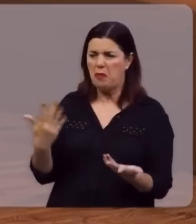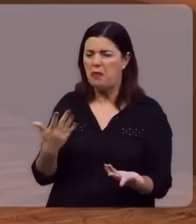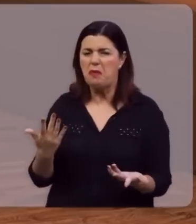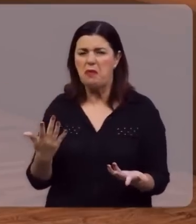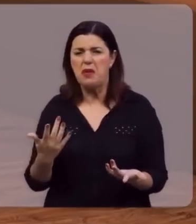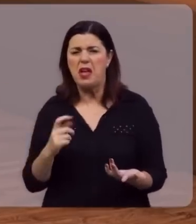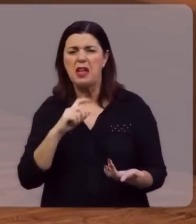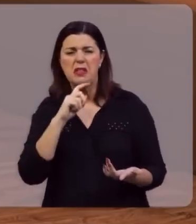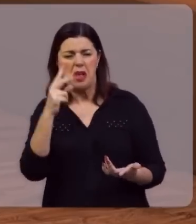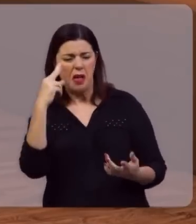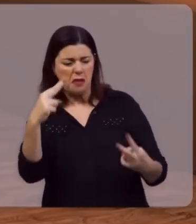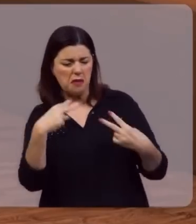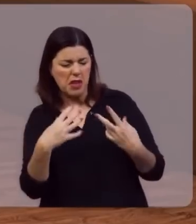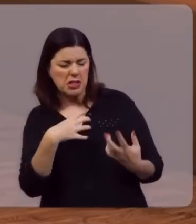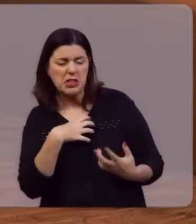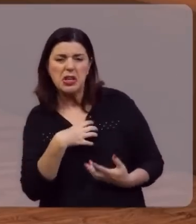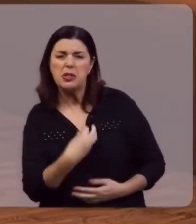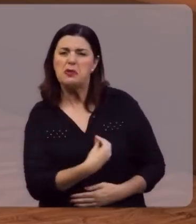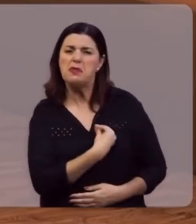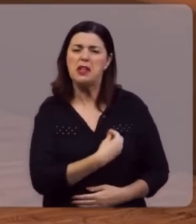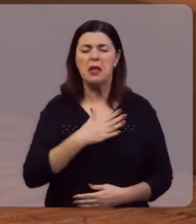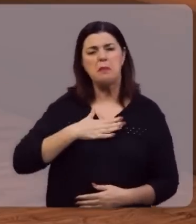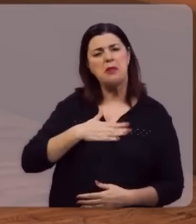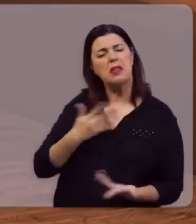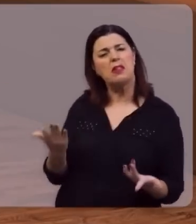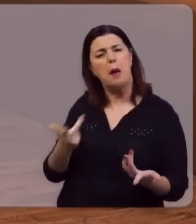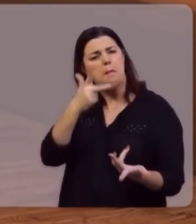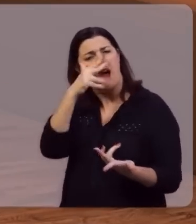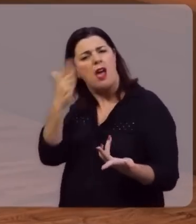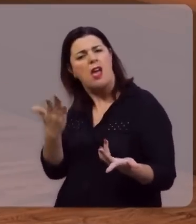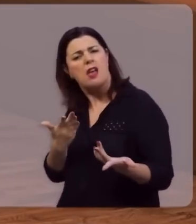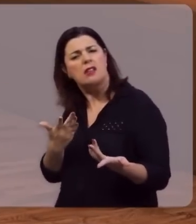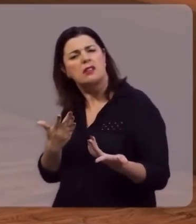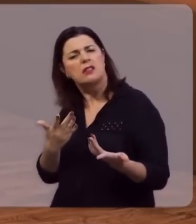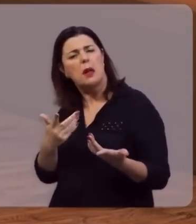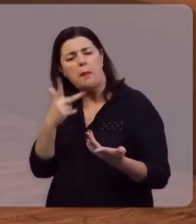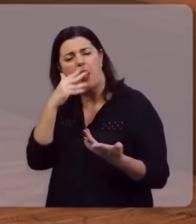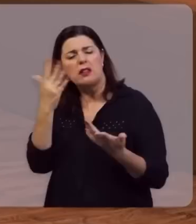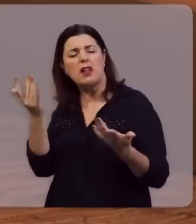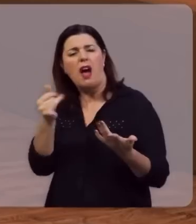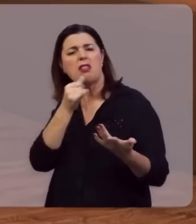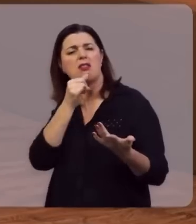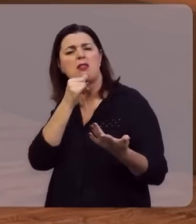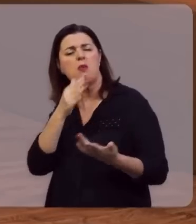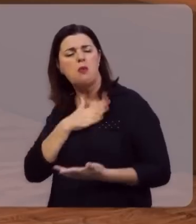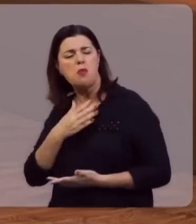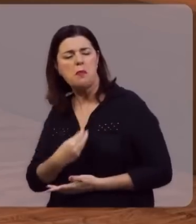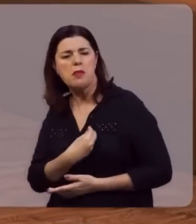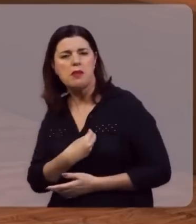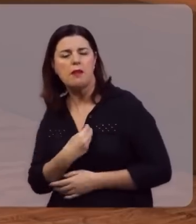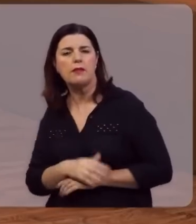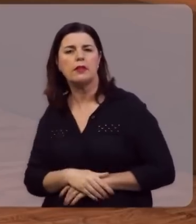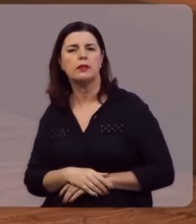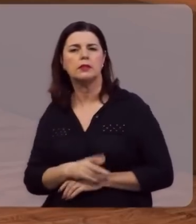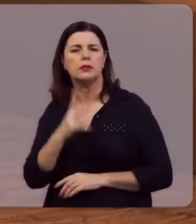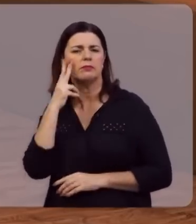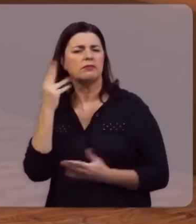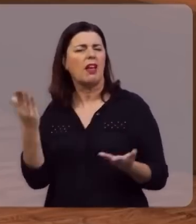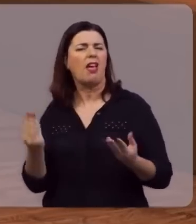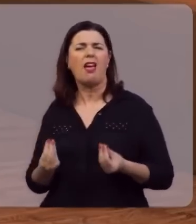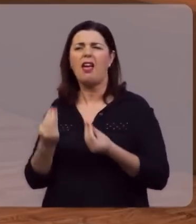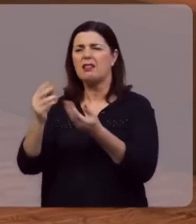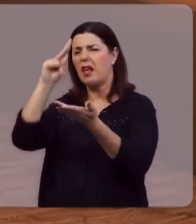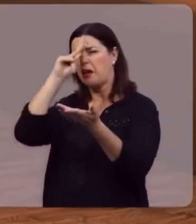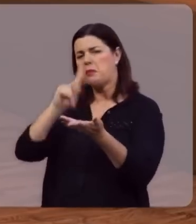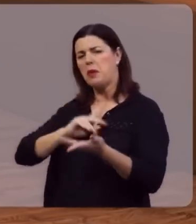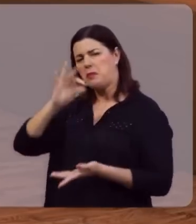olha a sua condição, a sua situação, e você está ao léu, à deriva, rendido ou